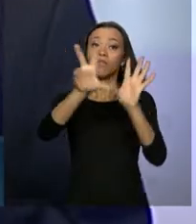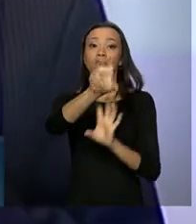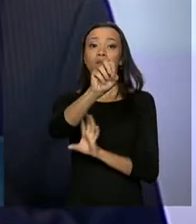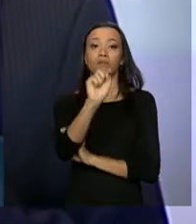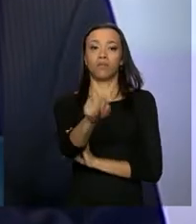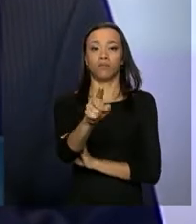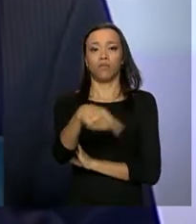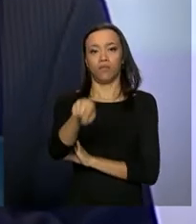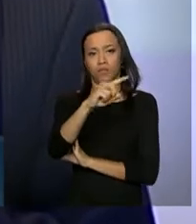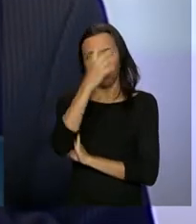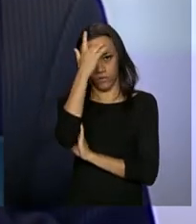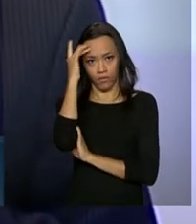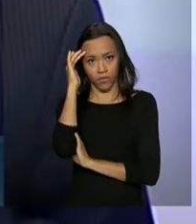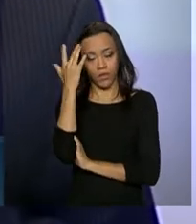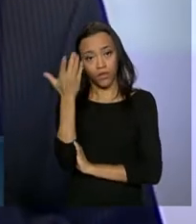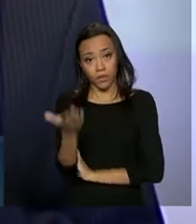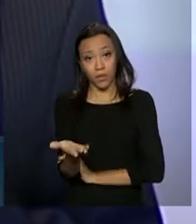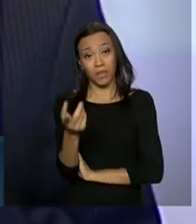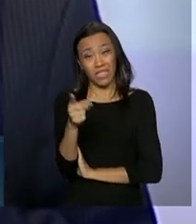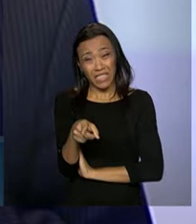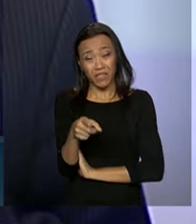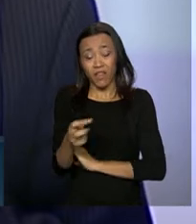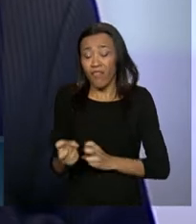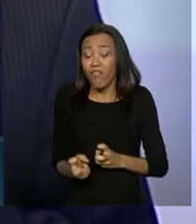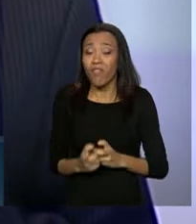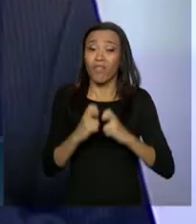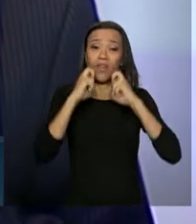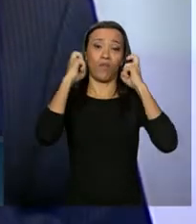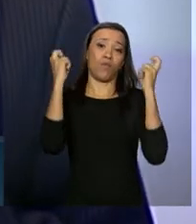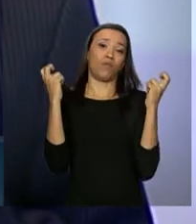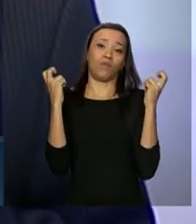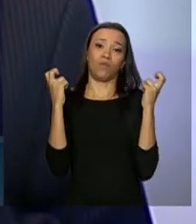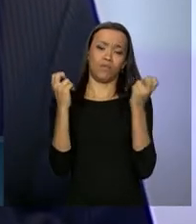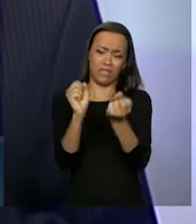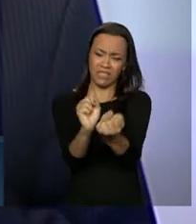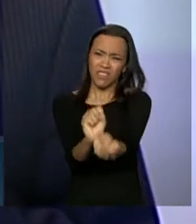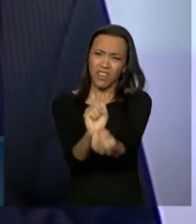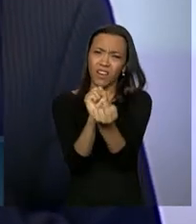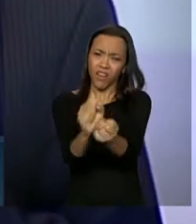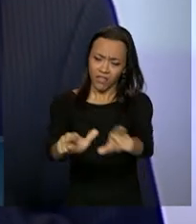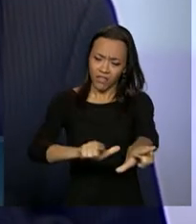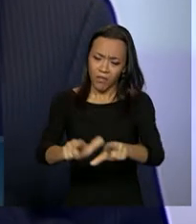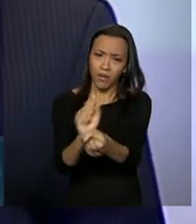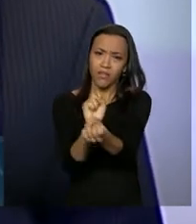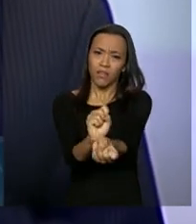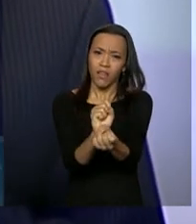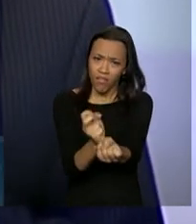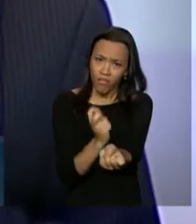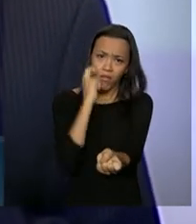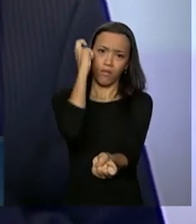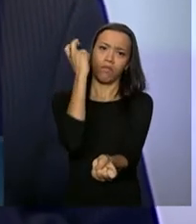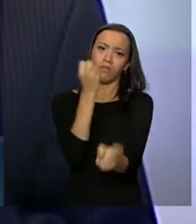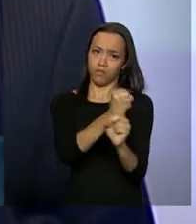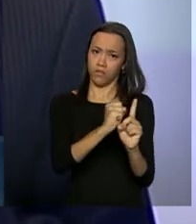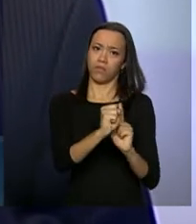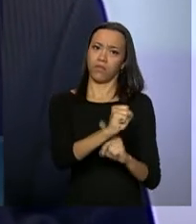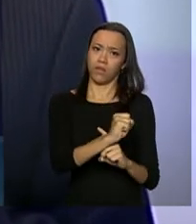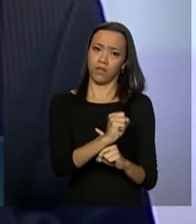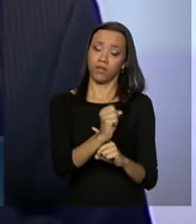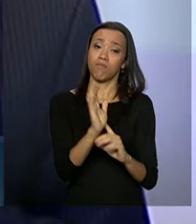esse ato vergonhoso para a sociedade brasileira, que é dar a eles condições